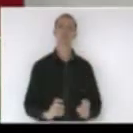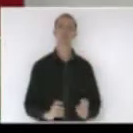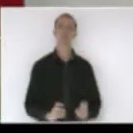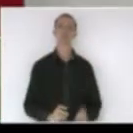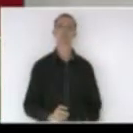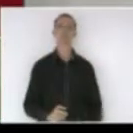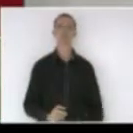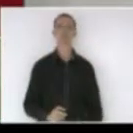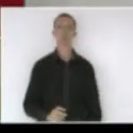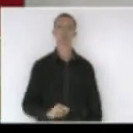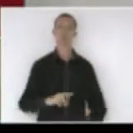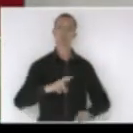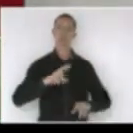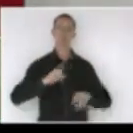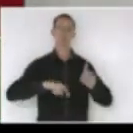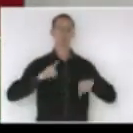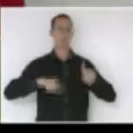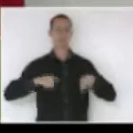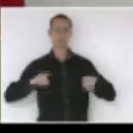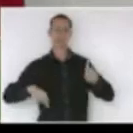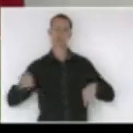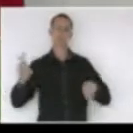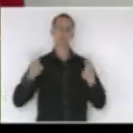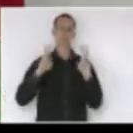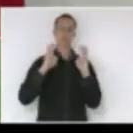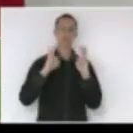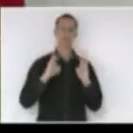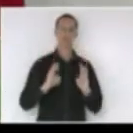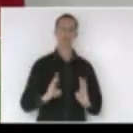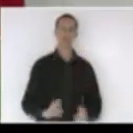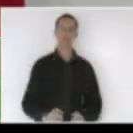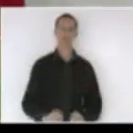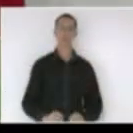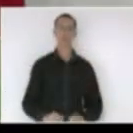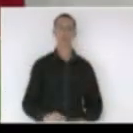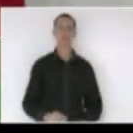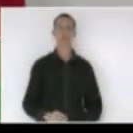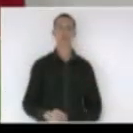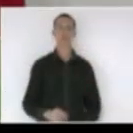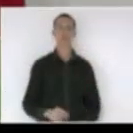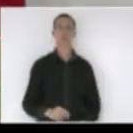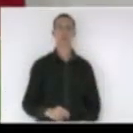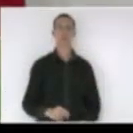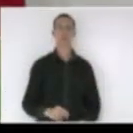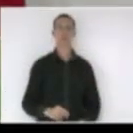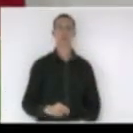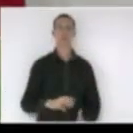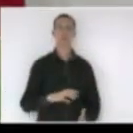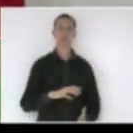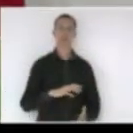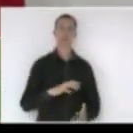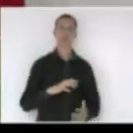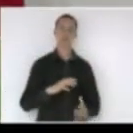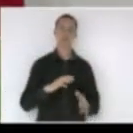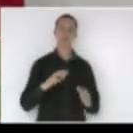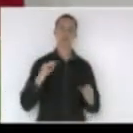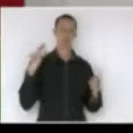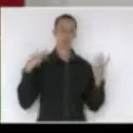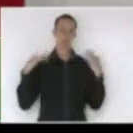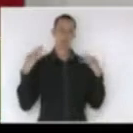mais diversificados que a gente possa imaginar que vai desde o agroturismo